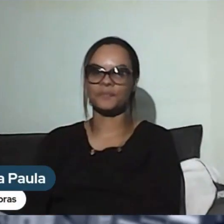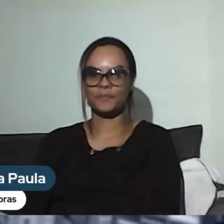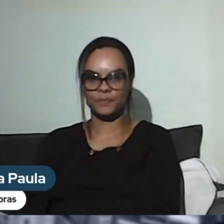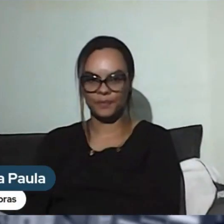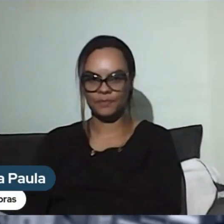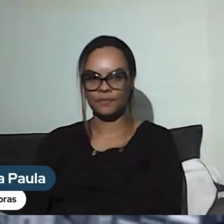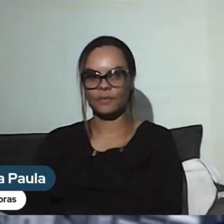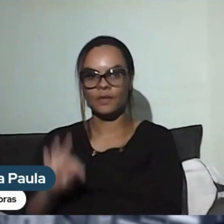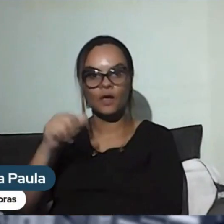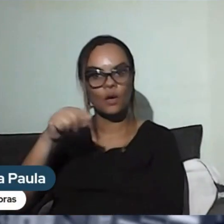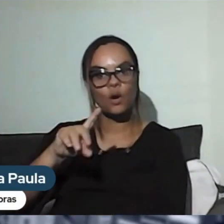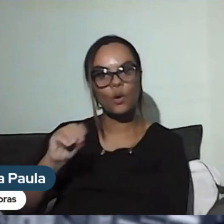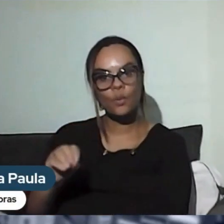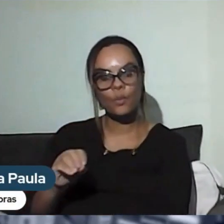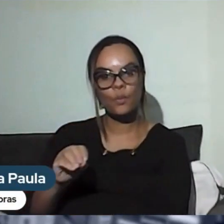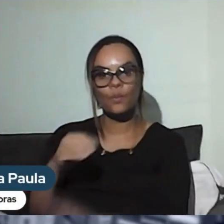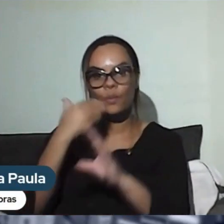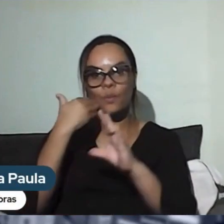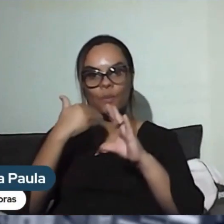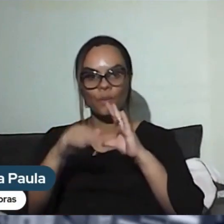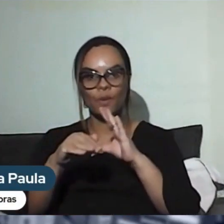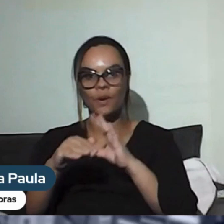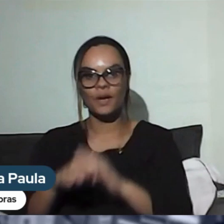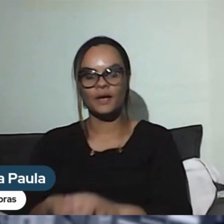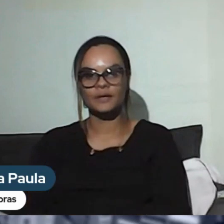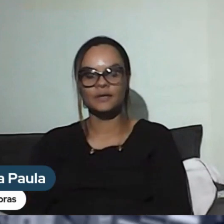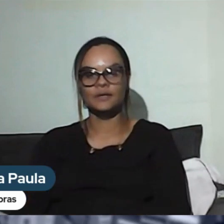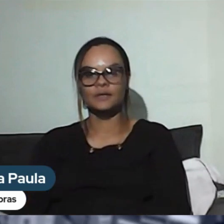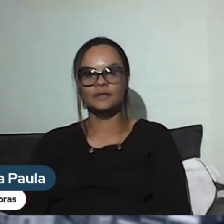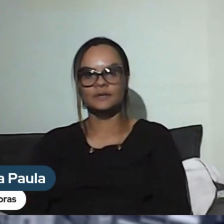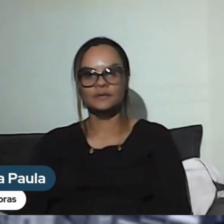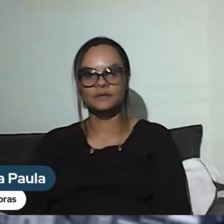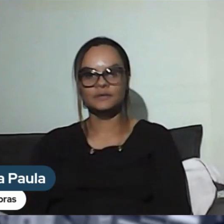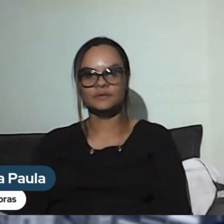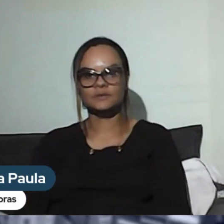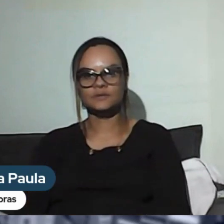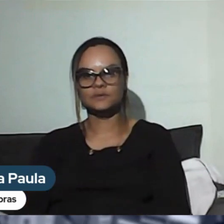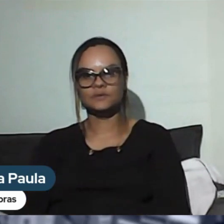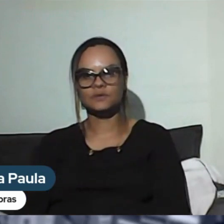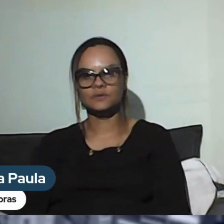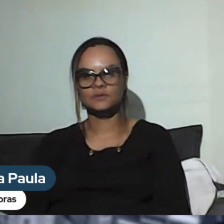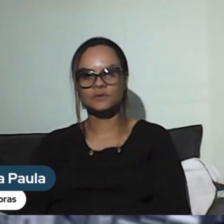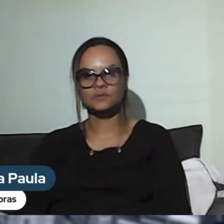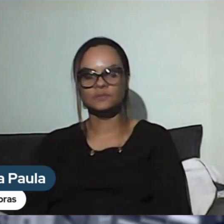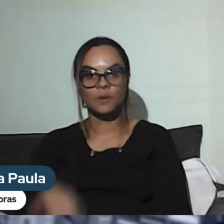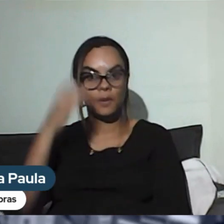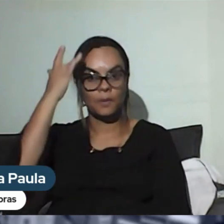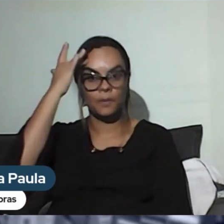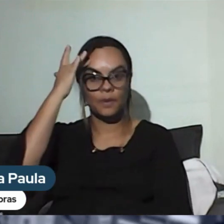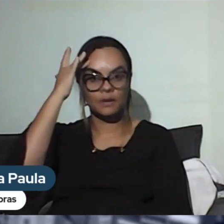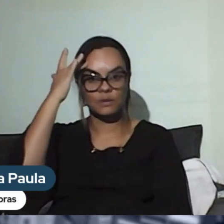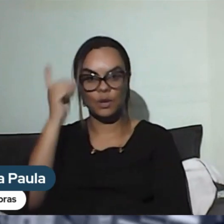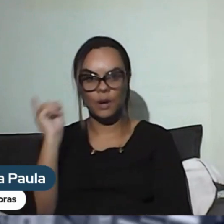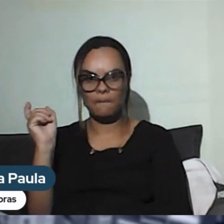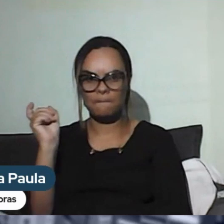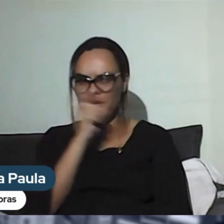Fernando, quando eu te mandei... Mandei a... Encaminhei o link dessa matéria, da Liga dos Transplantados, você achou que era fake news, não? Que eu